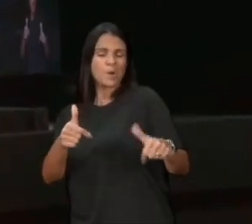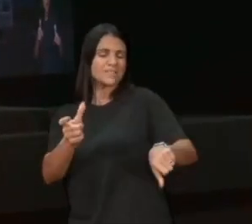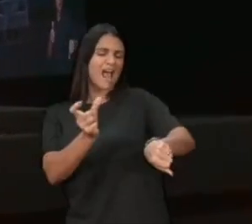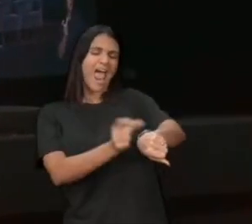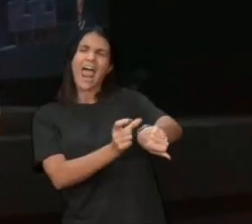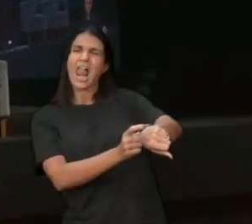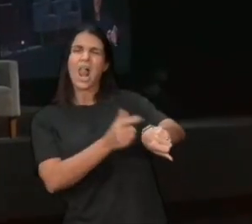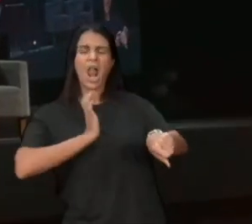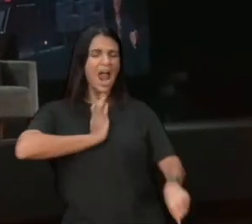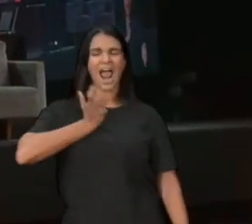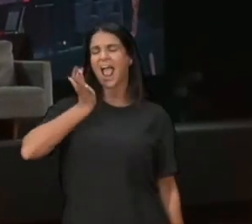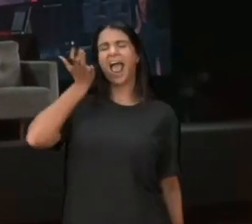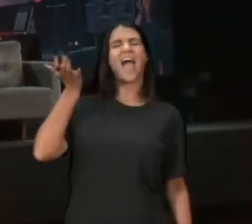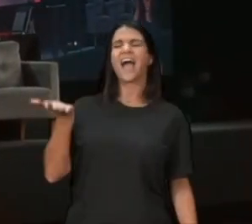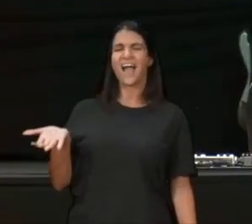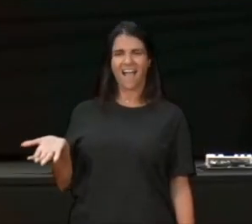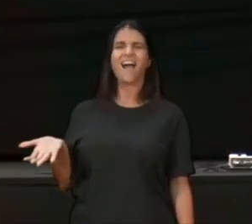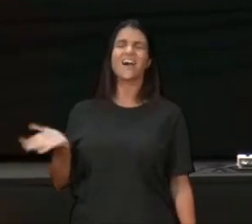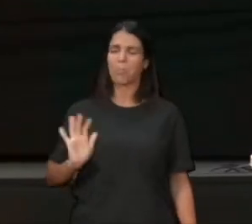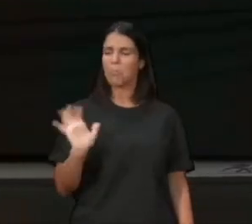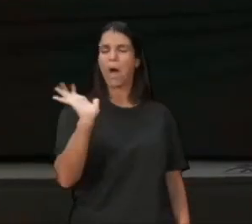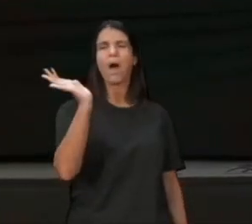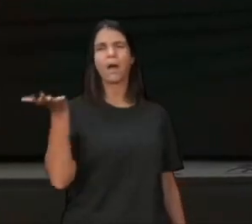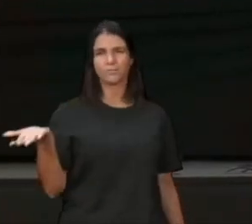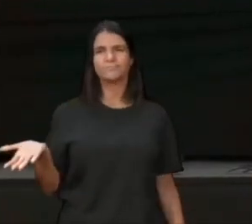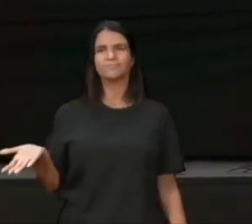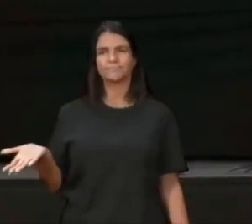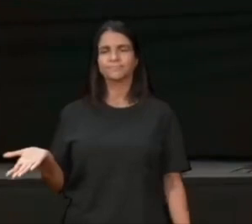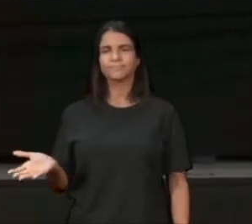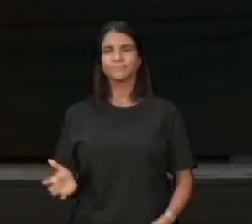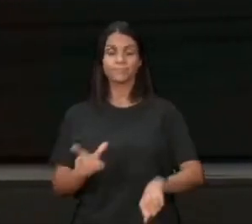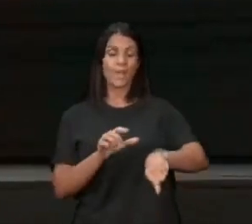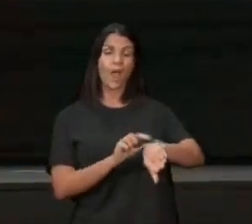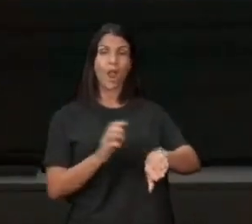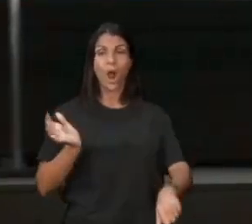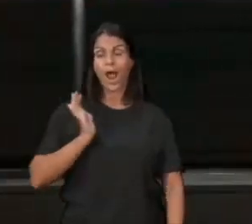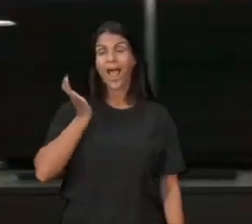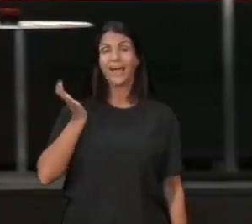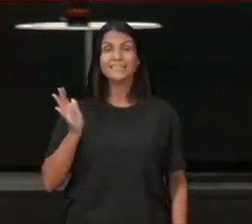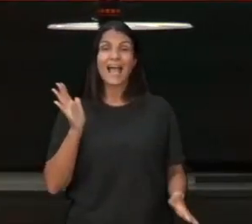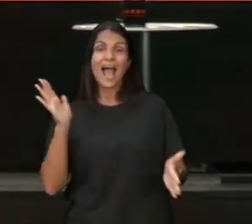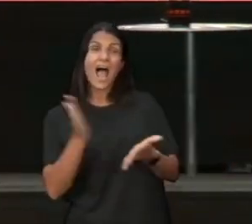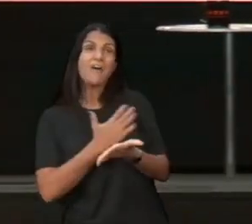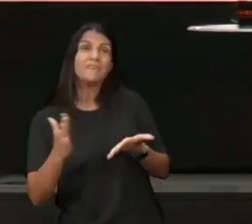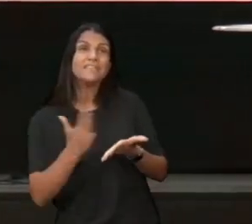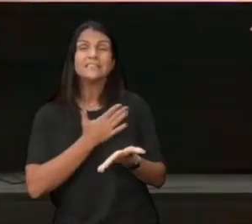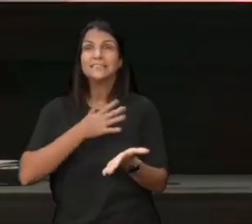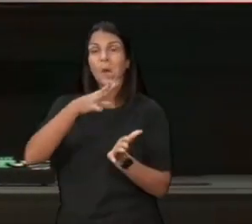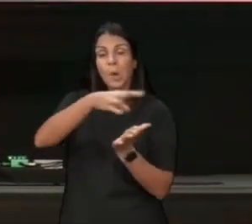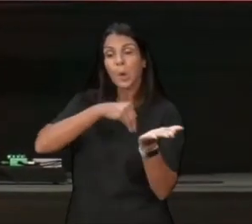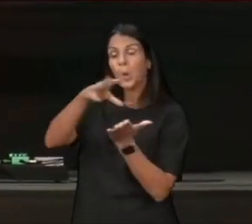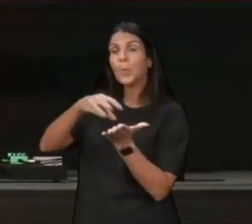comunismo para você, capitalismo para mim, assim, meu filho, então, a gente, às vezes, imita uns modelos, que vão falando para a